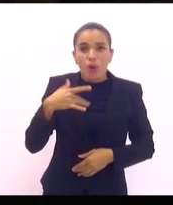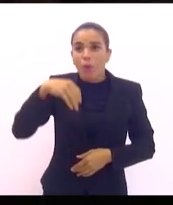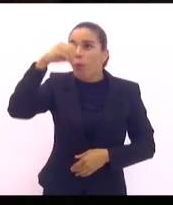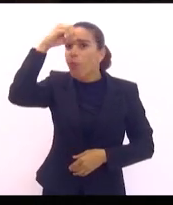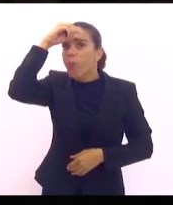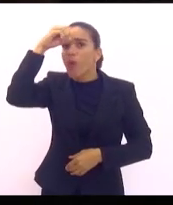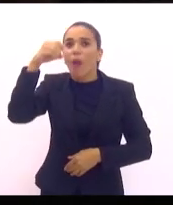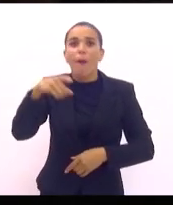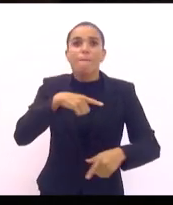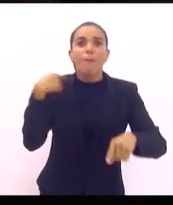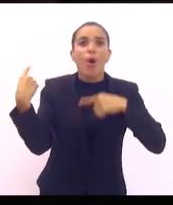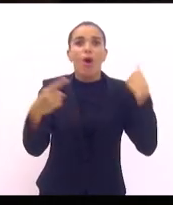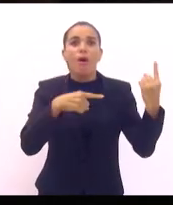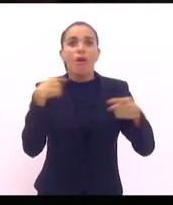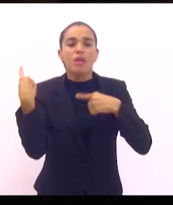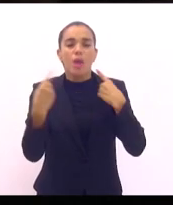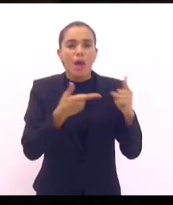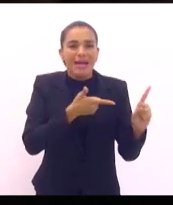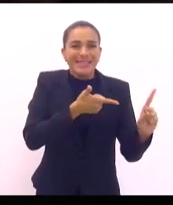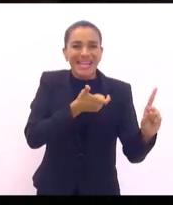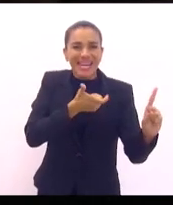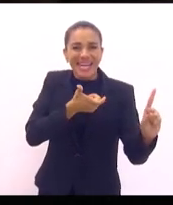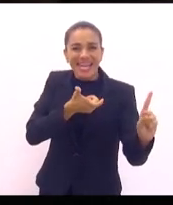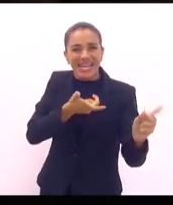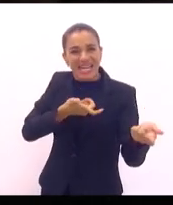saber porquê, eram metralhadas.